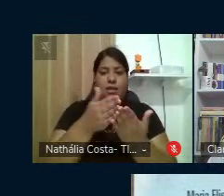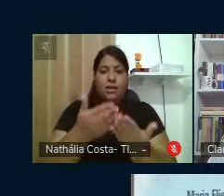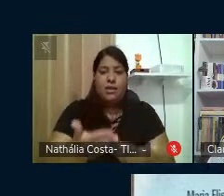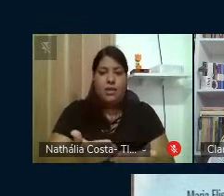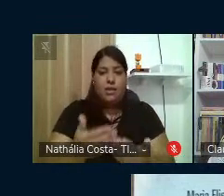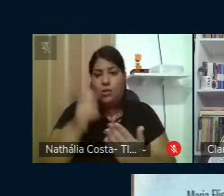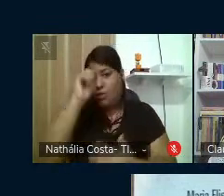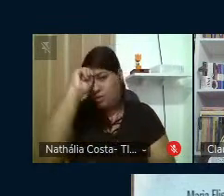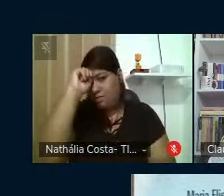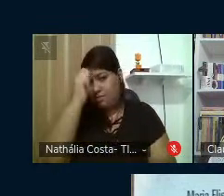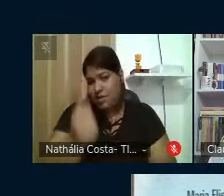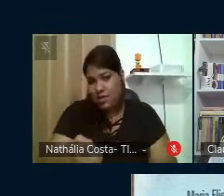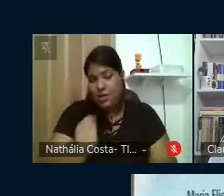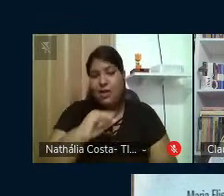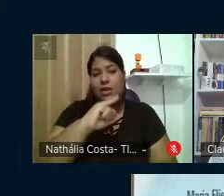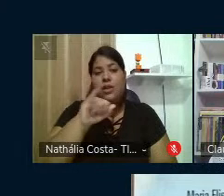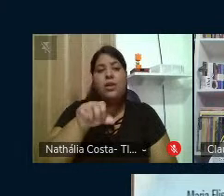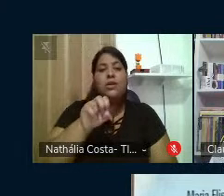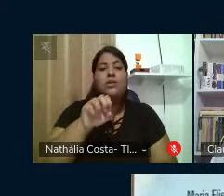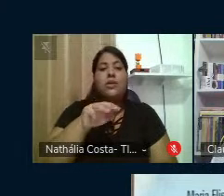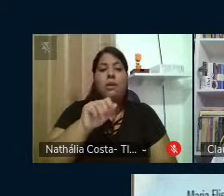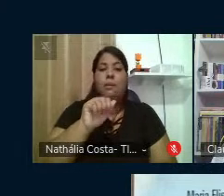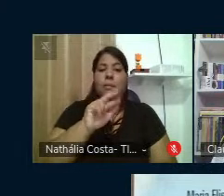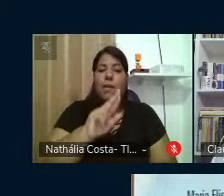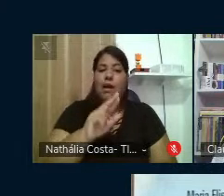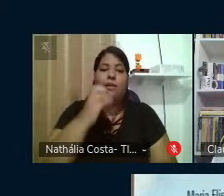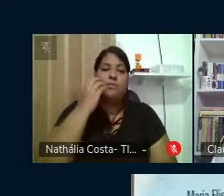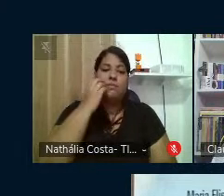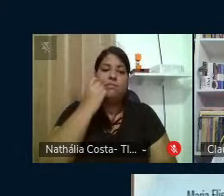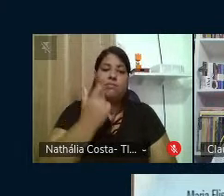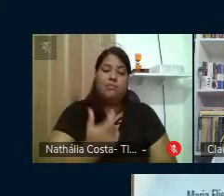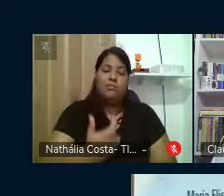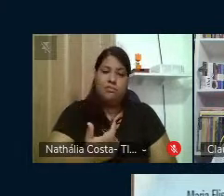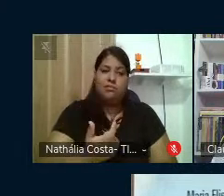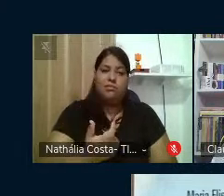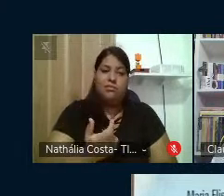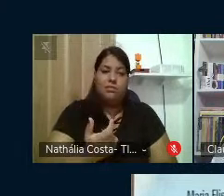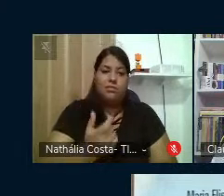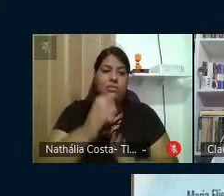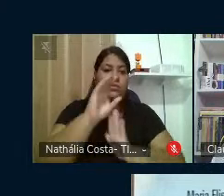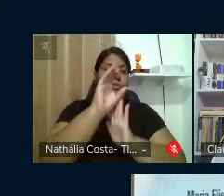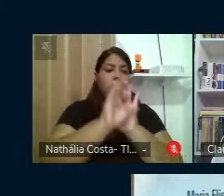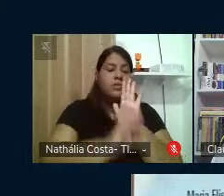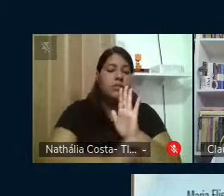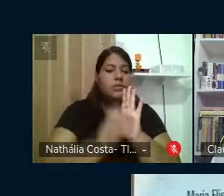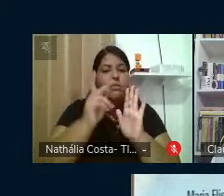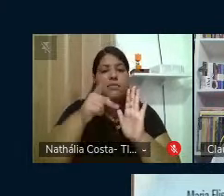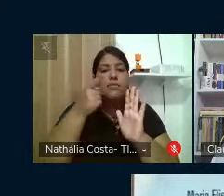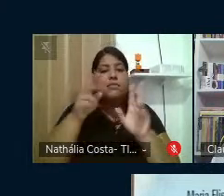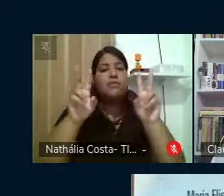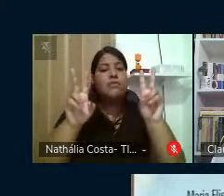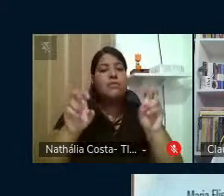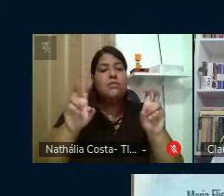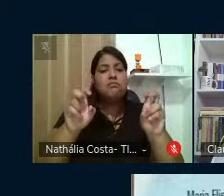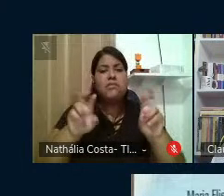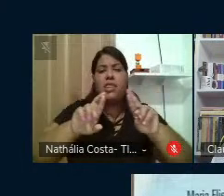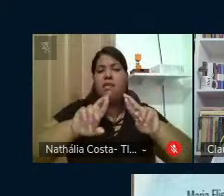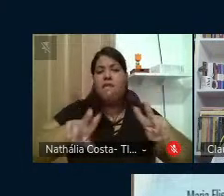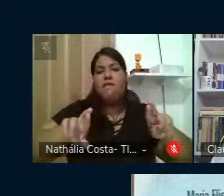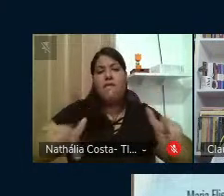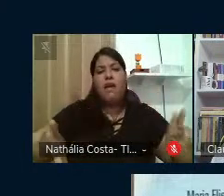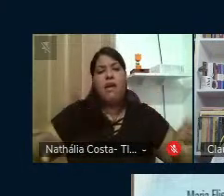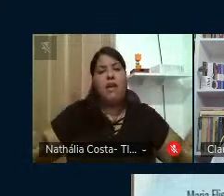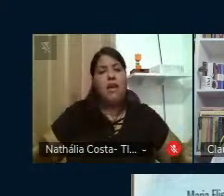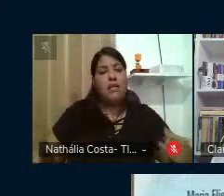homenagem de Jomar Muniz de Brito a Paulo Freire. Os capítulos versam sobre aspectos mais diversos